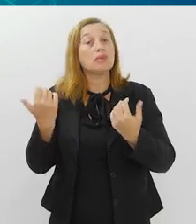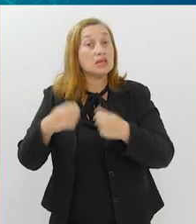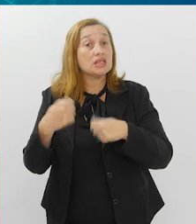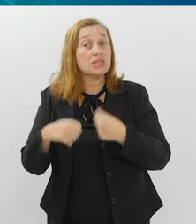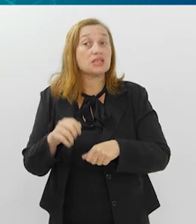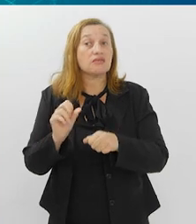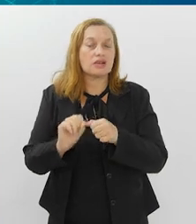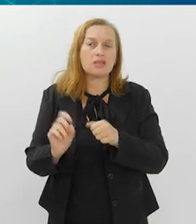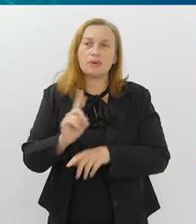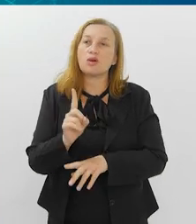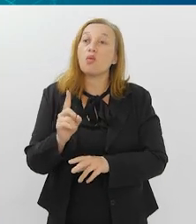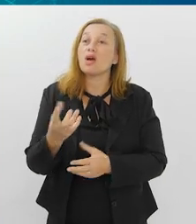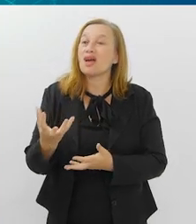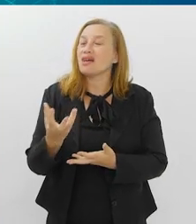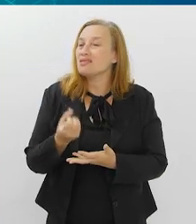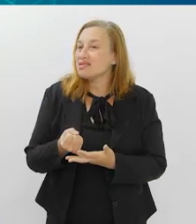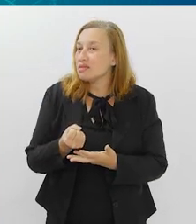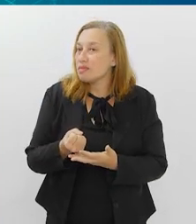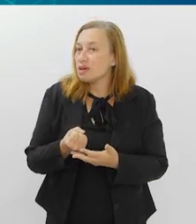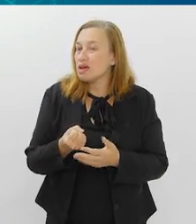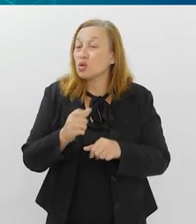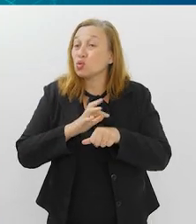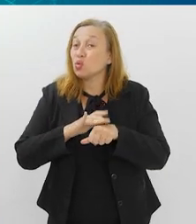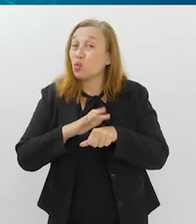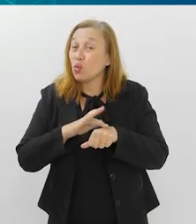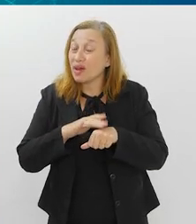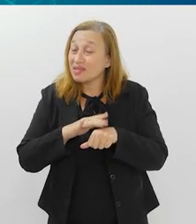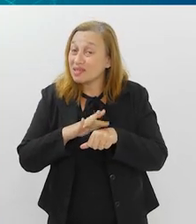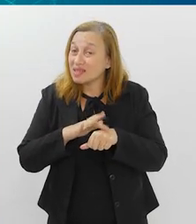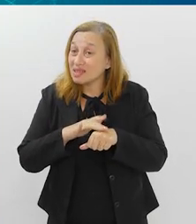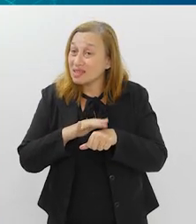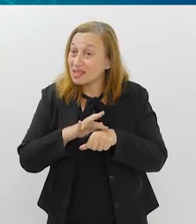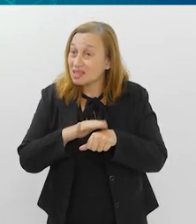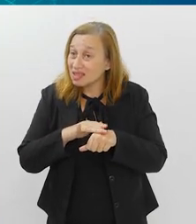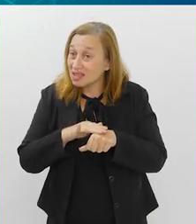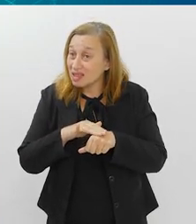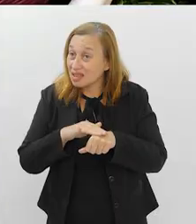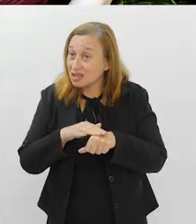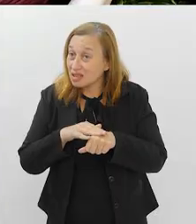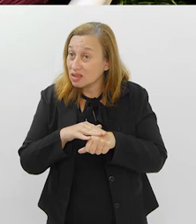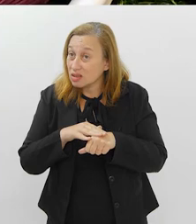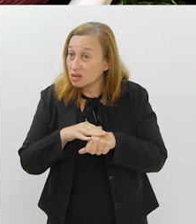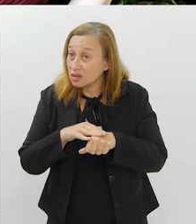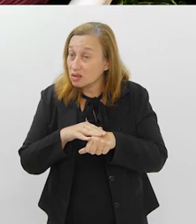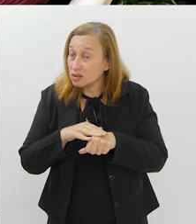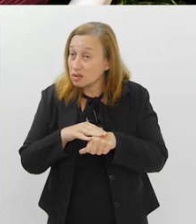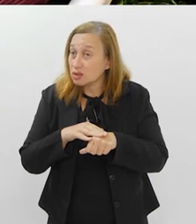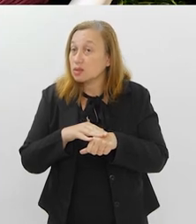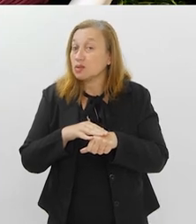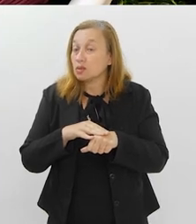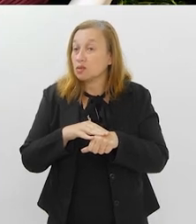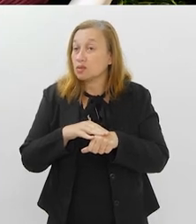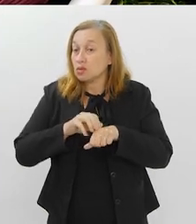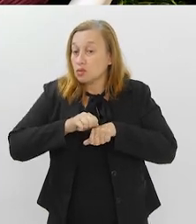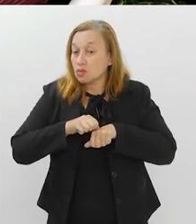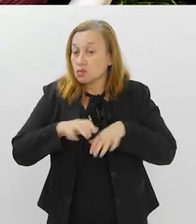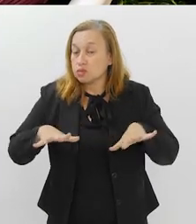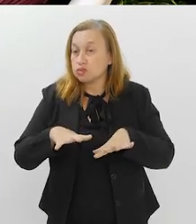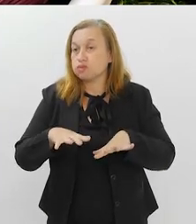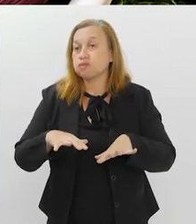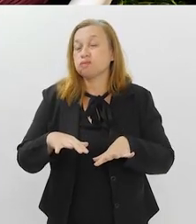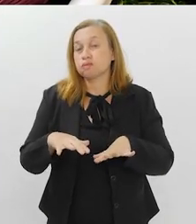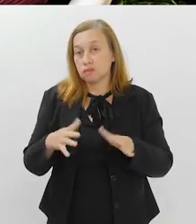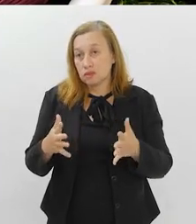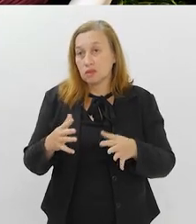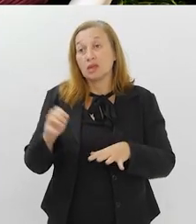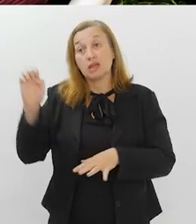fazer para não receber essas doenças que vão ser um alvo de surtos